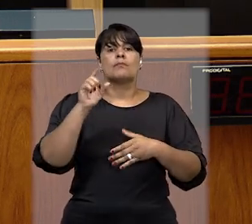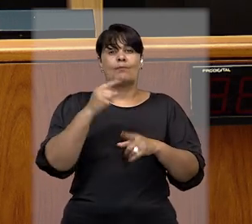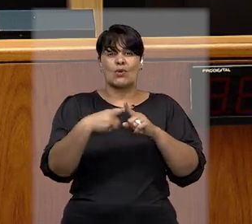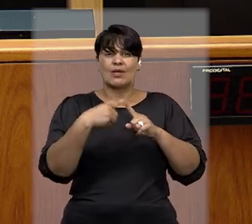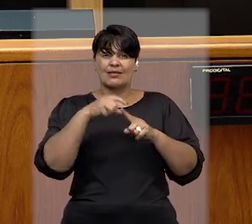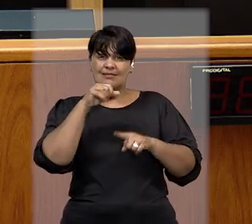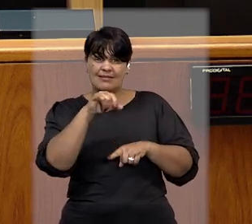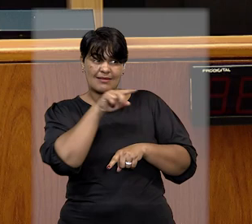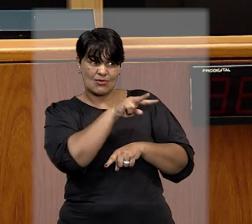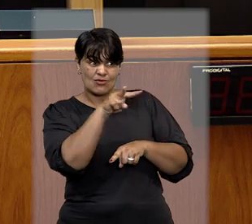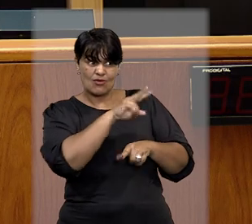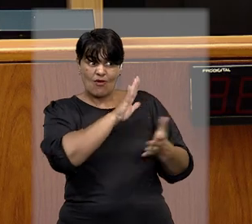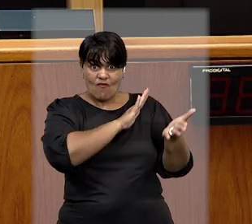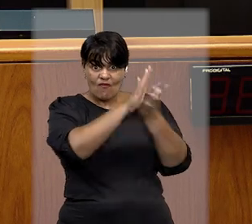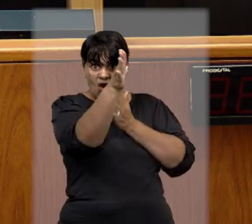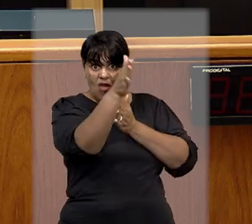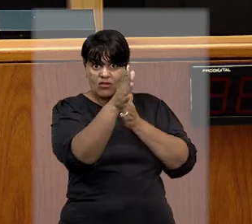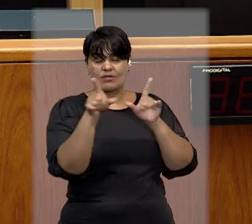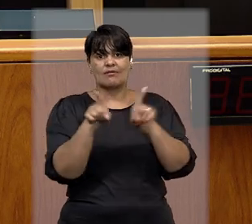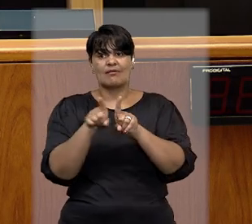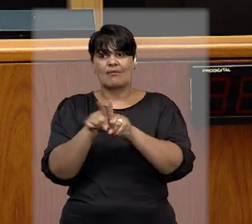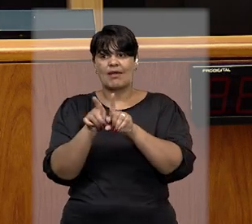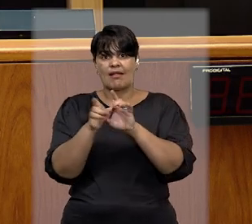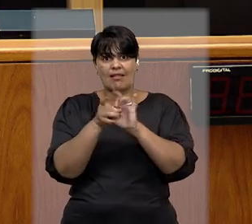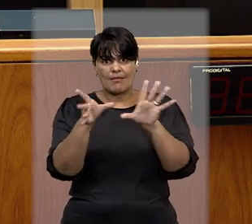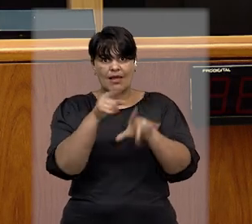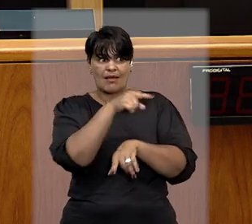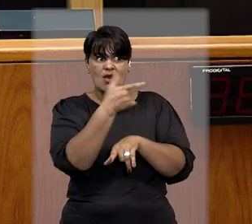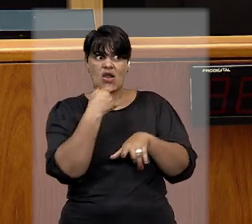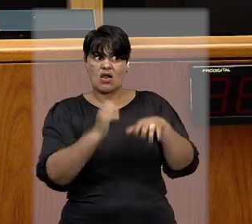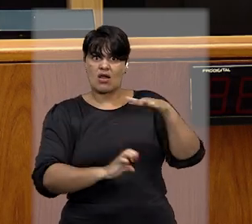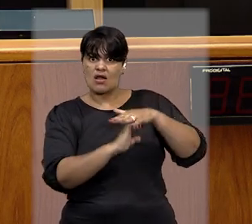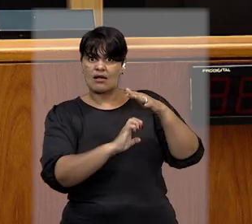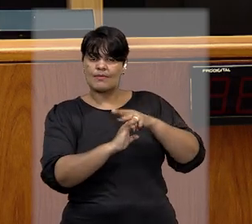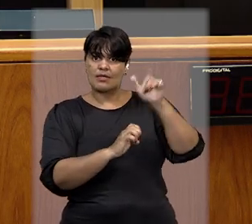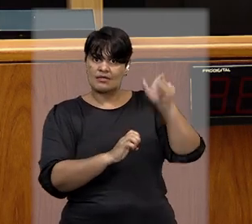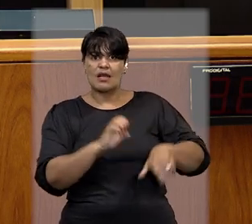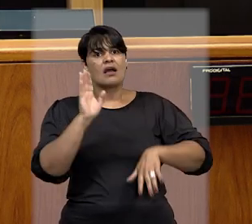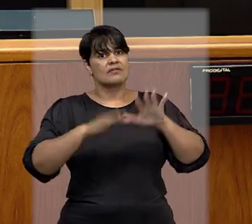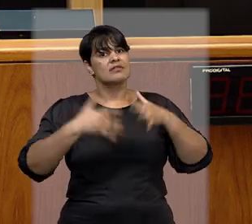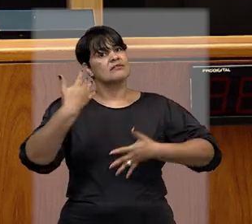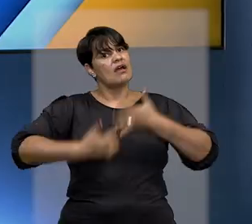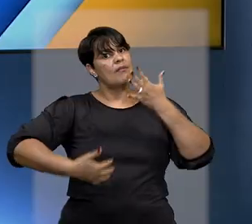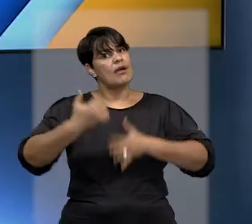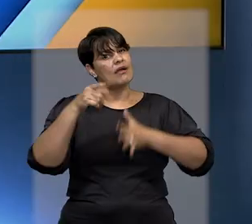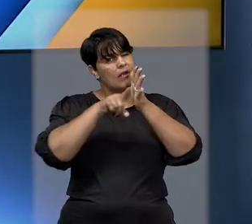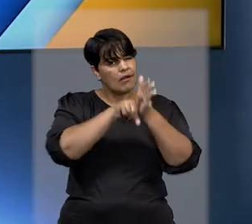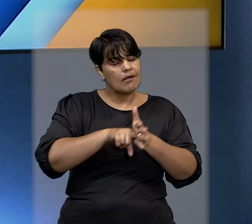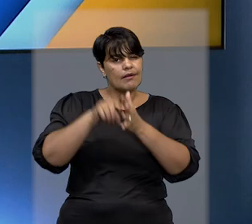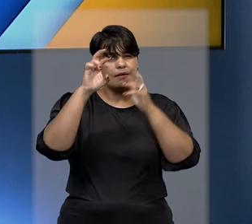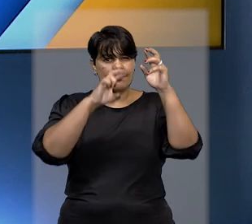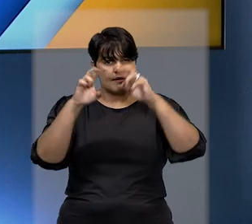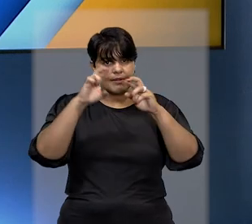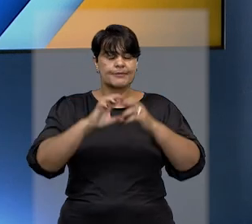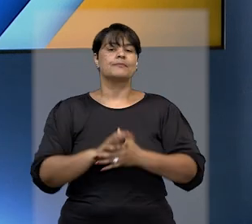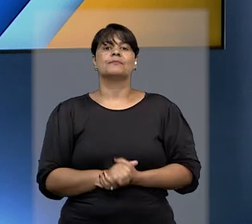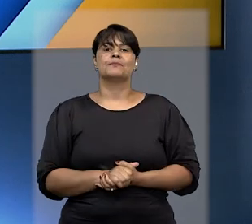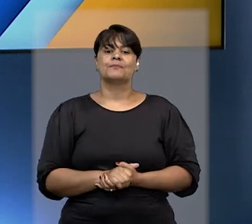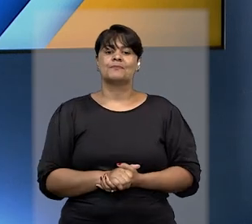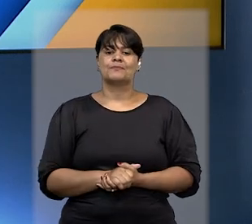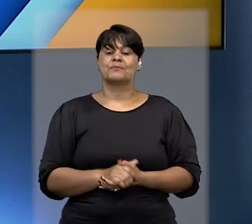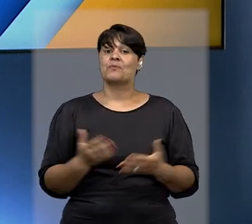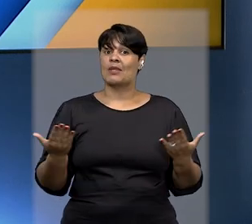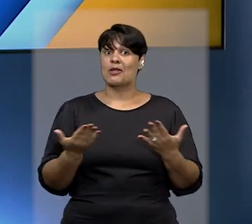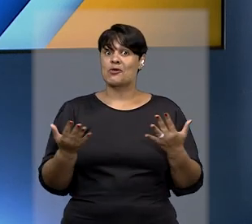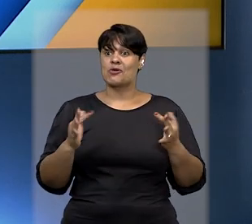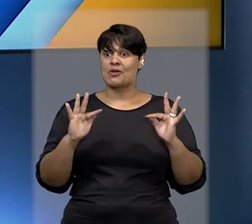envolvidos e a liberdade do empresário poderia ser um empecilho para as investigações. Para finalizar esta edição do